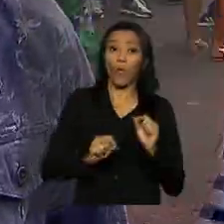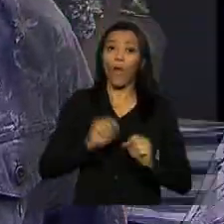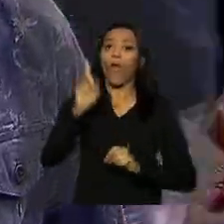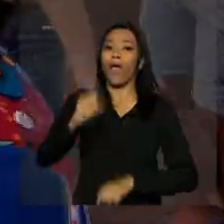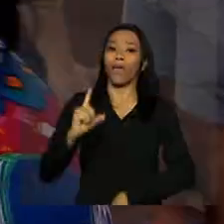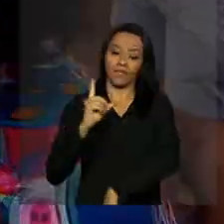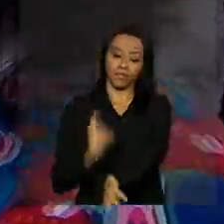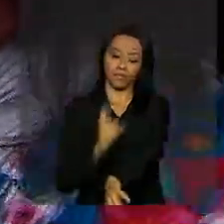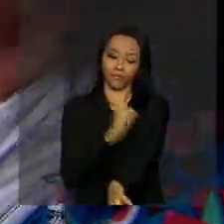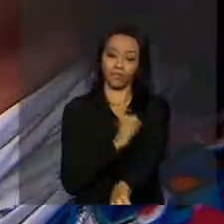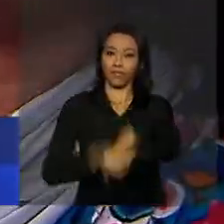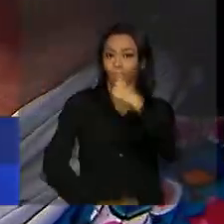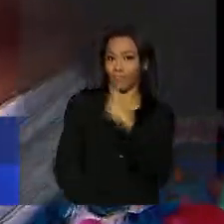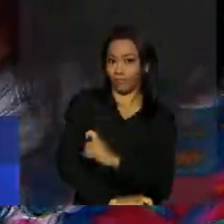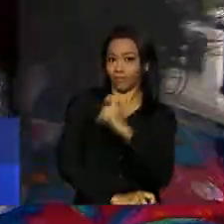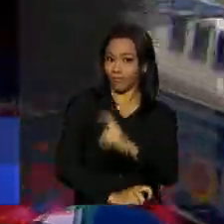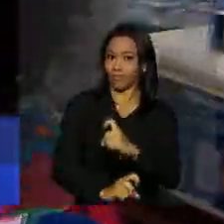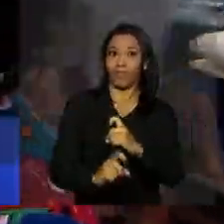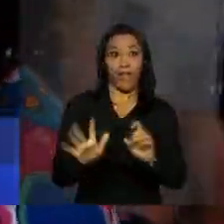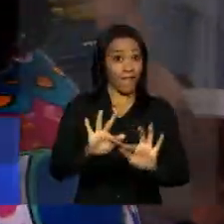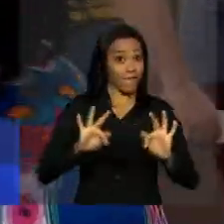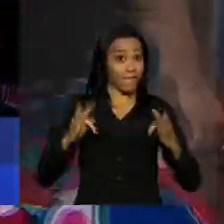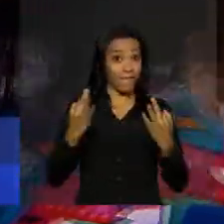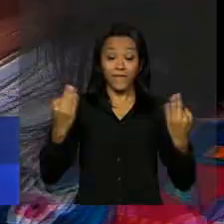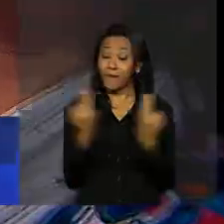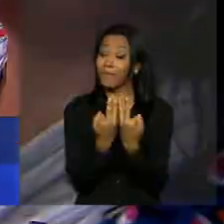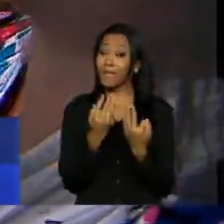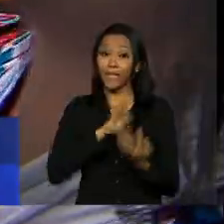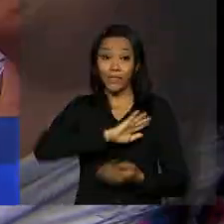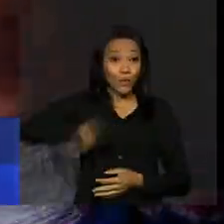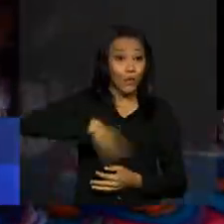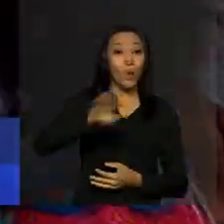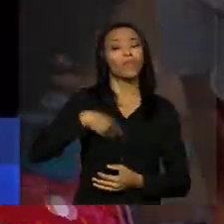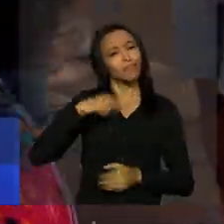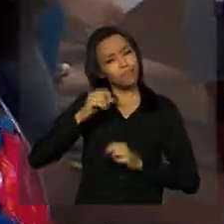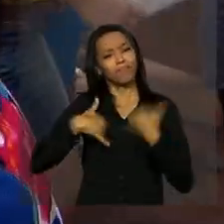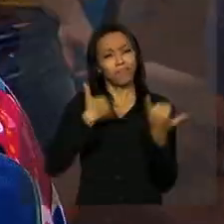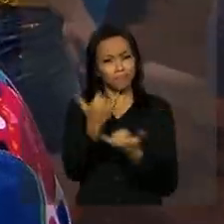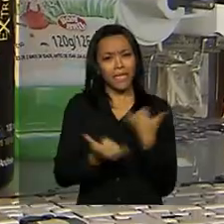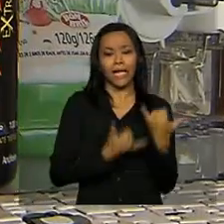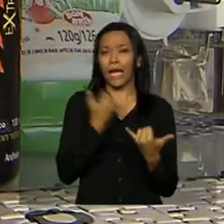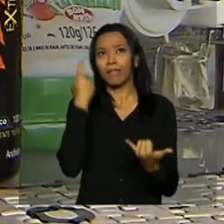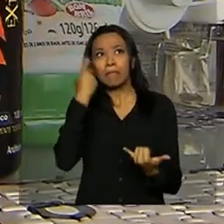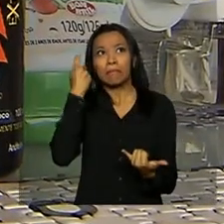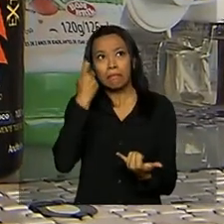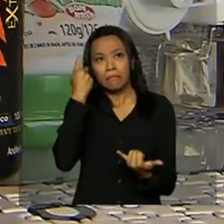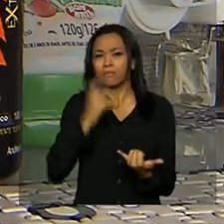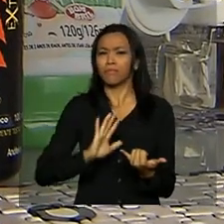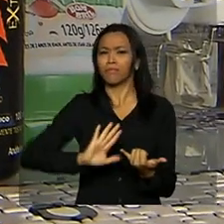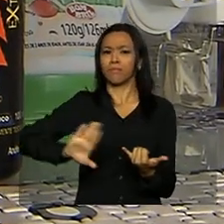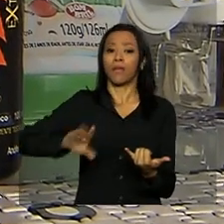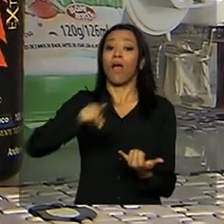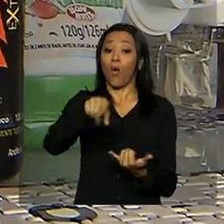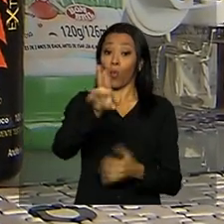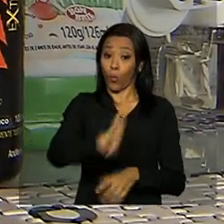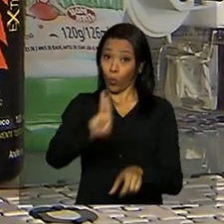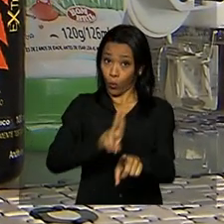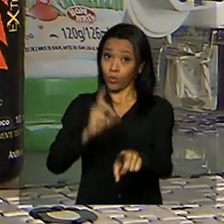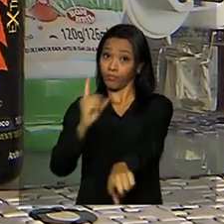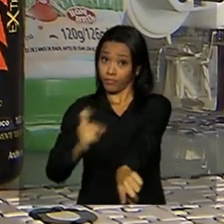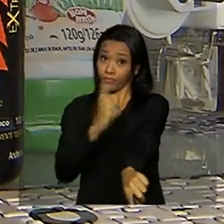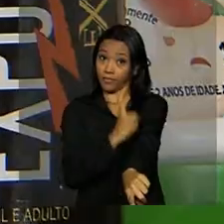repelente. Repelente na família inteira. Brincar sem preocupação. O uso do repelente é uma das